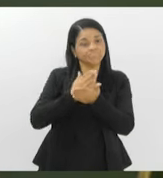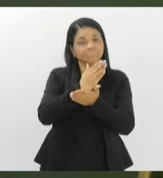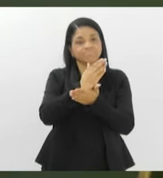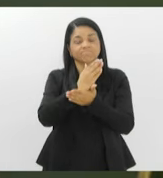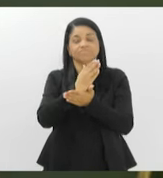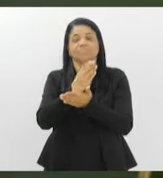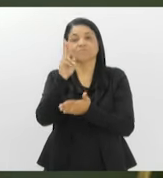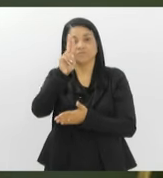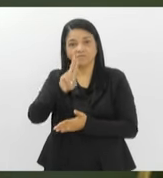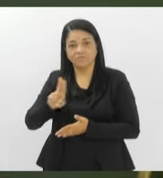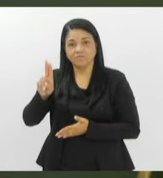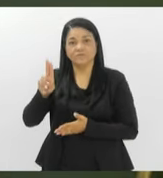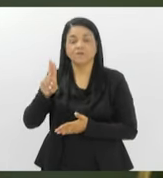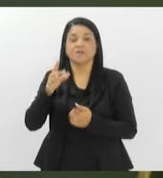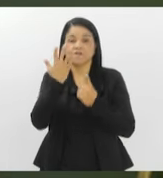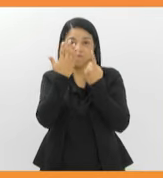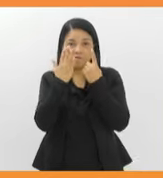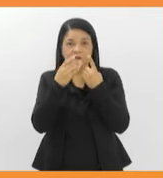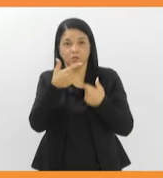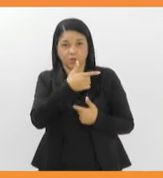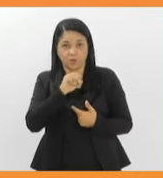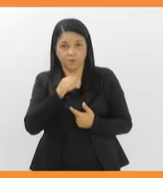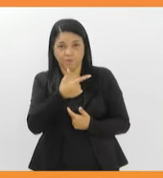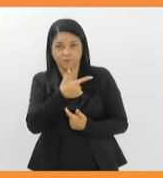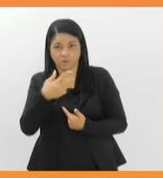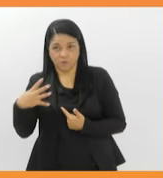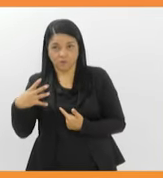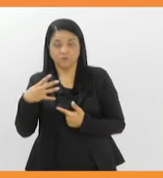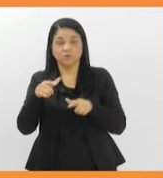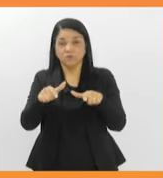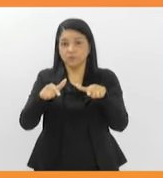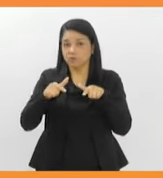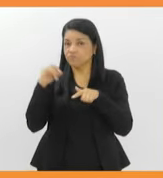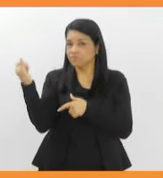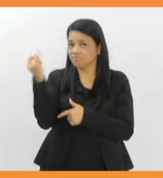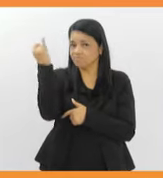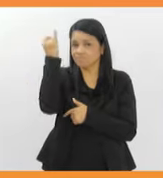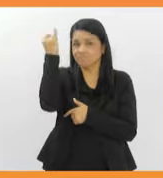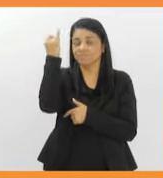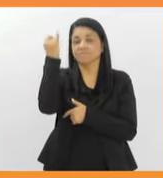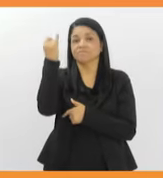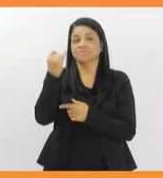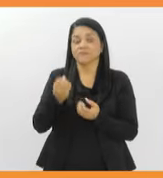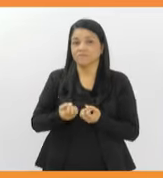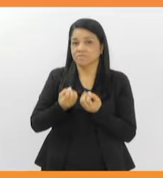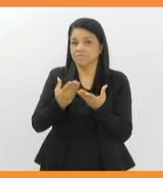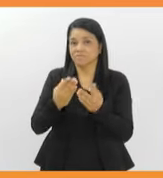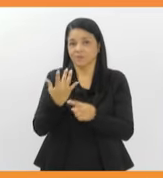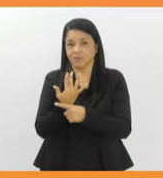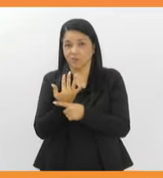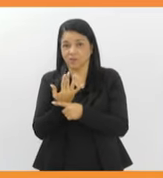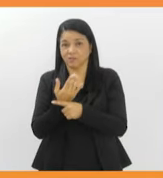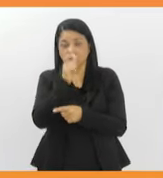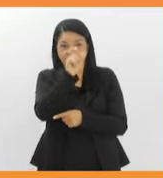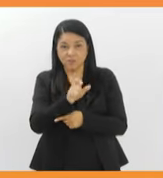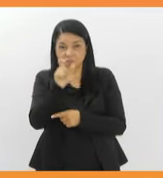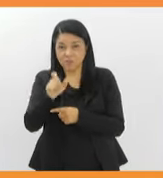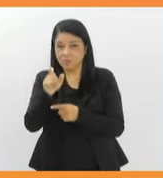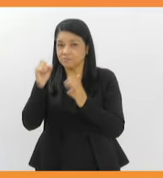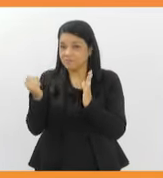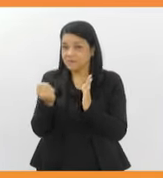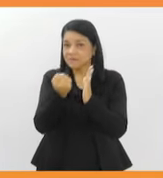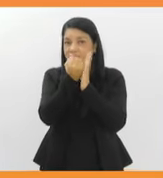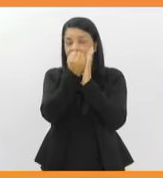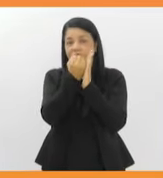Conselho Universitário em fevereiro deste ano. O título é a honraria mais importante concedida pelo UERJ, destinada a personalidades que tenham se